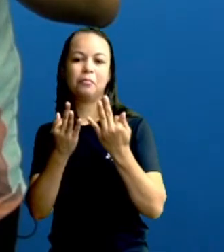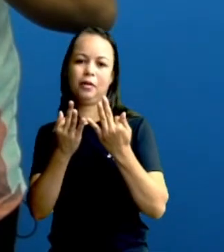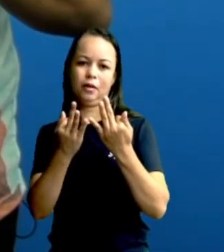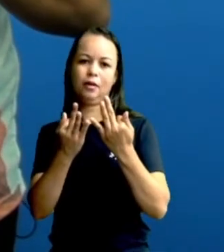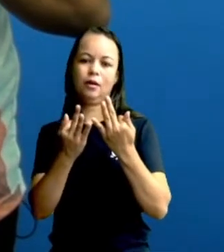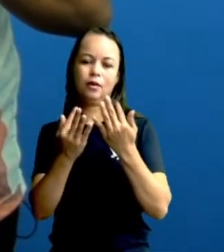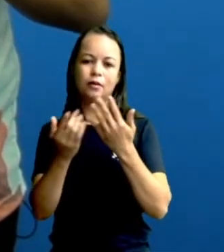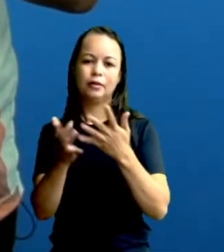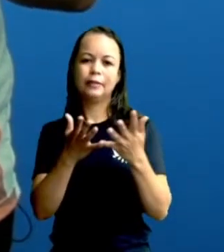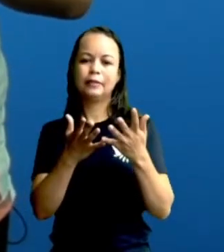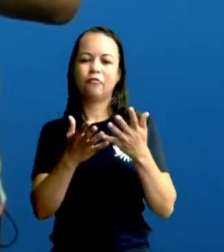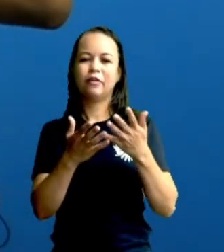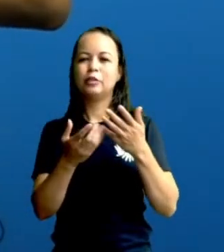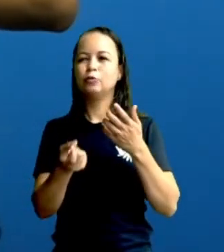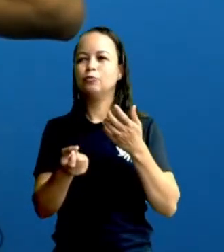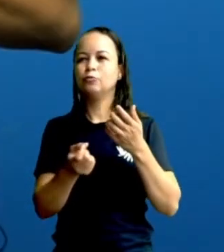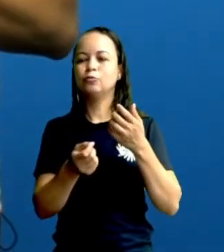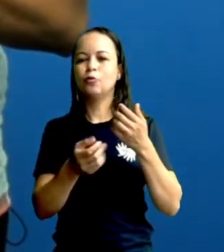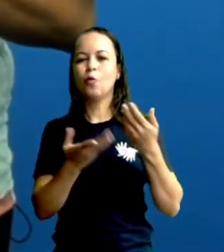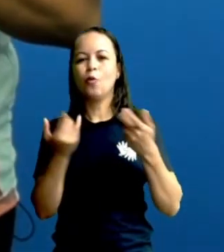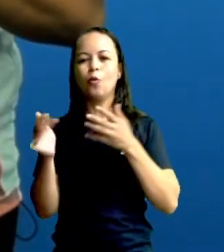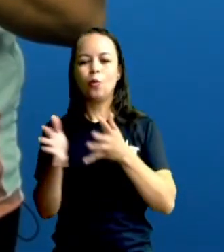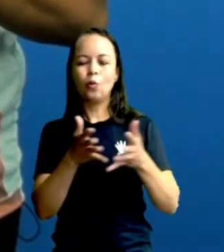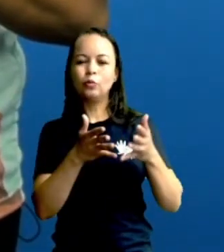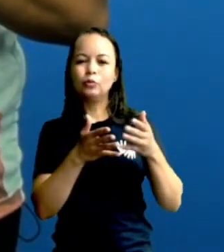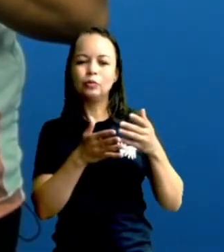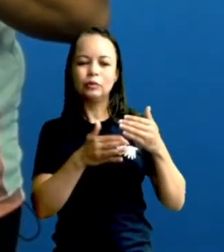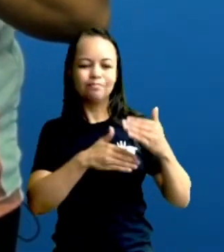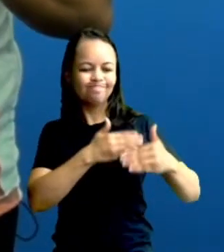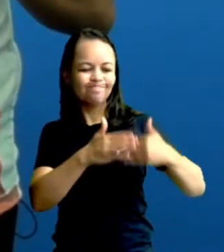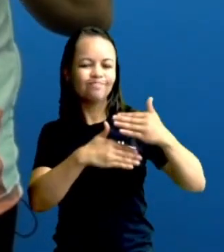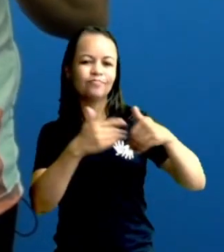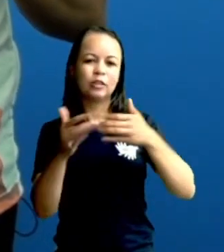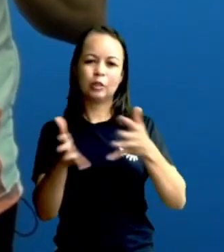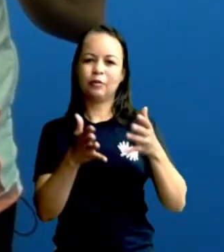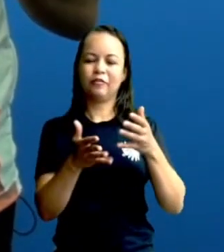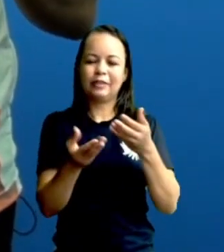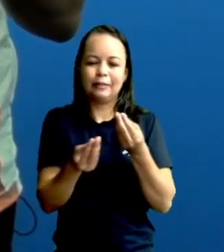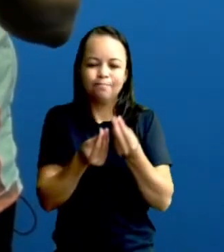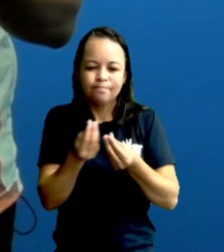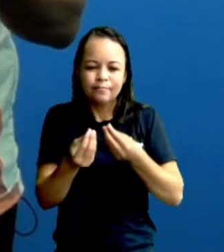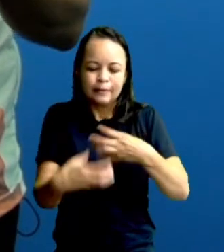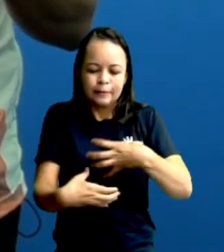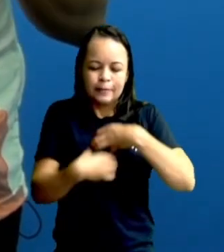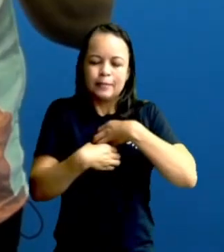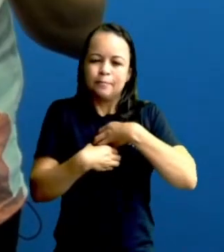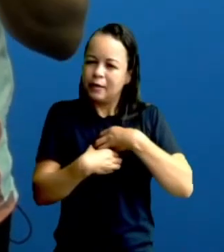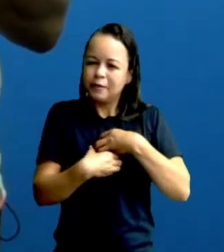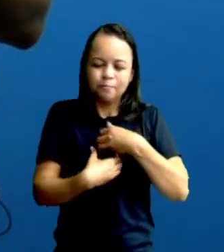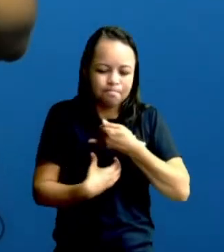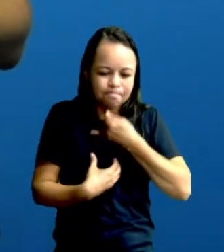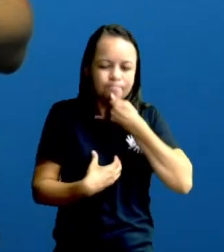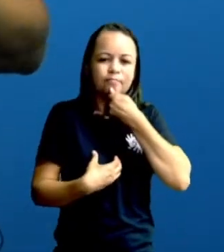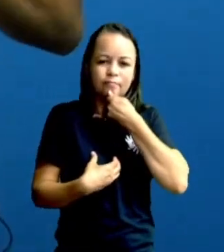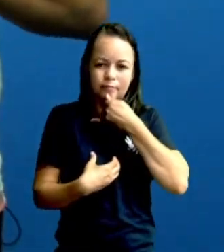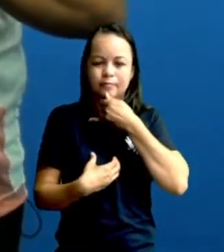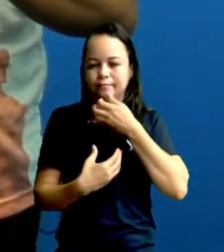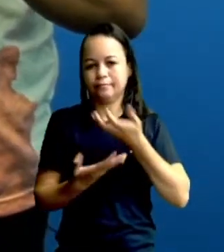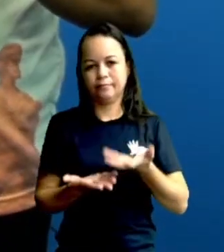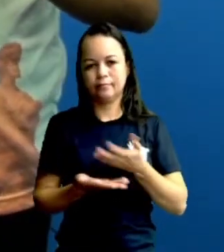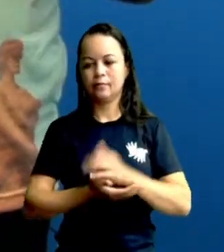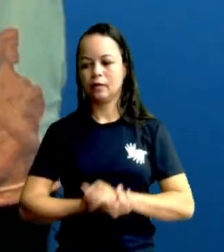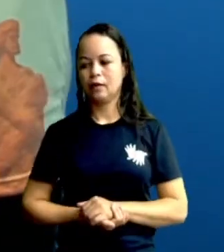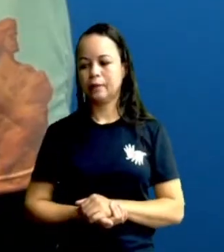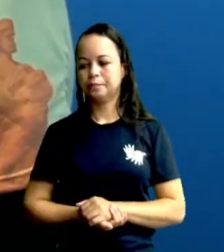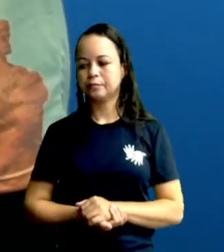talvez o tempo não vá fazer com que essa cicatriz se torne menos evidente e menos dolorosa. E